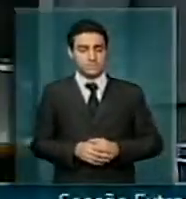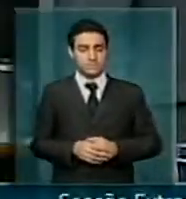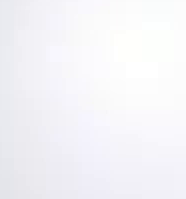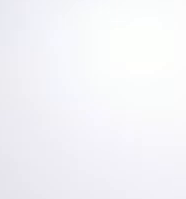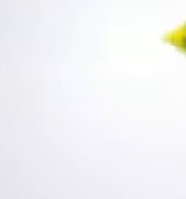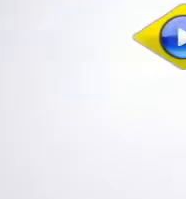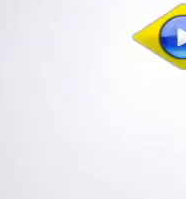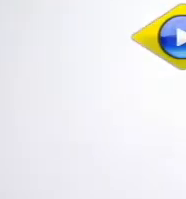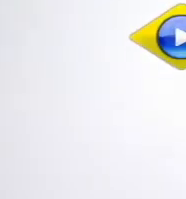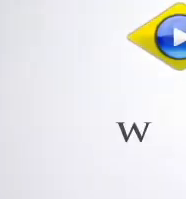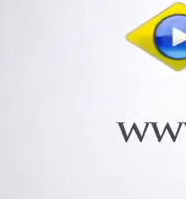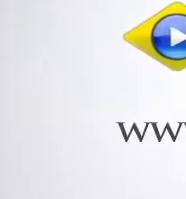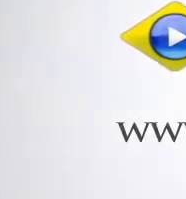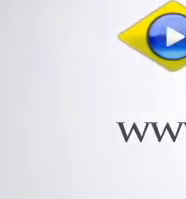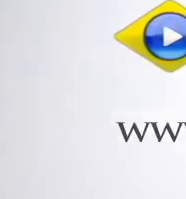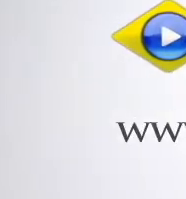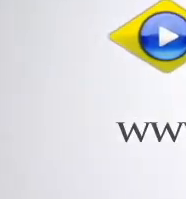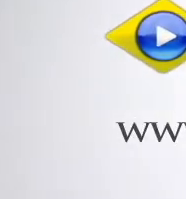deputado.